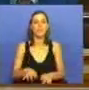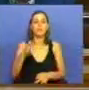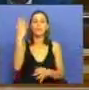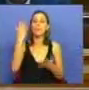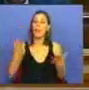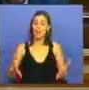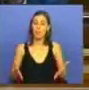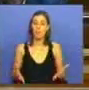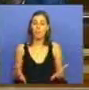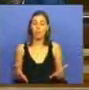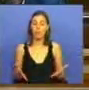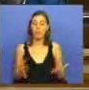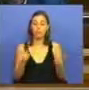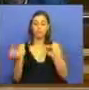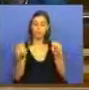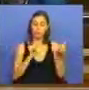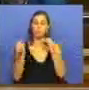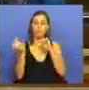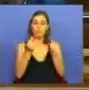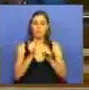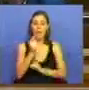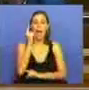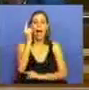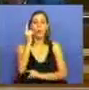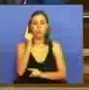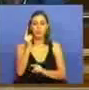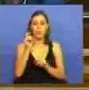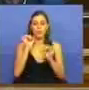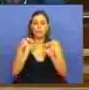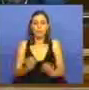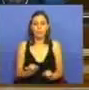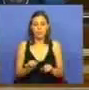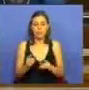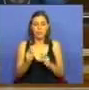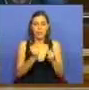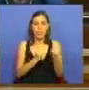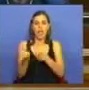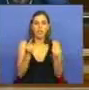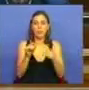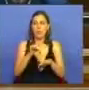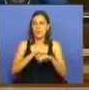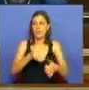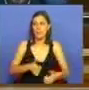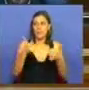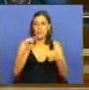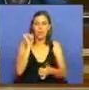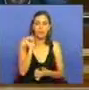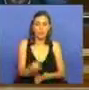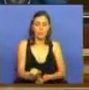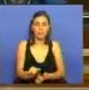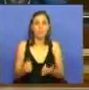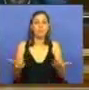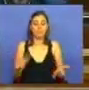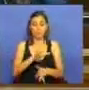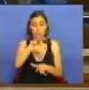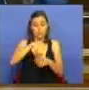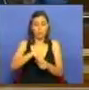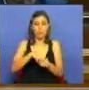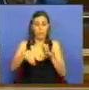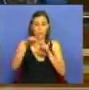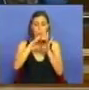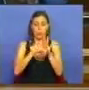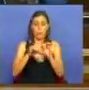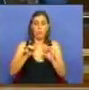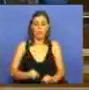Finalmente, estamos a debater as autoridades metropolitanas de transporte. Fazia parte do